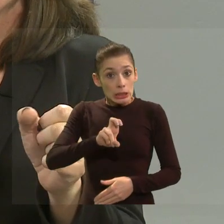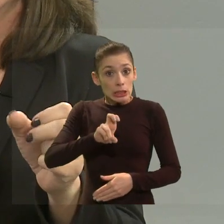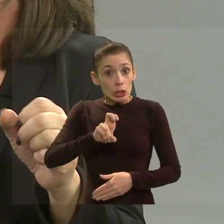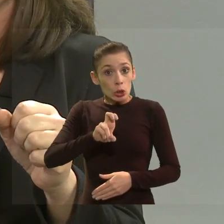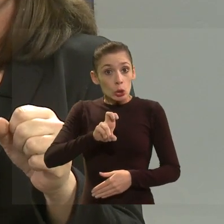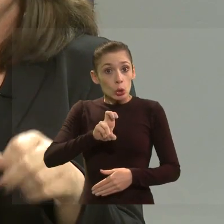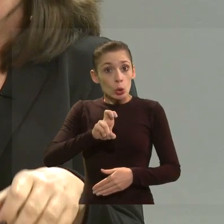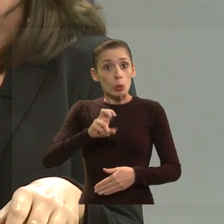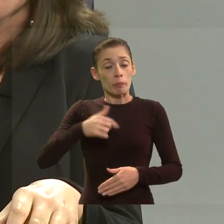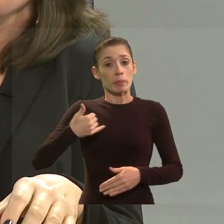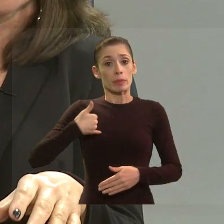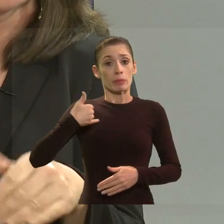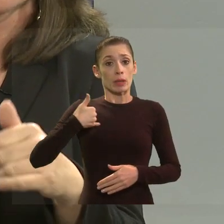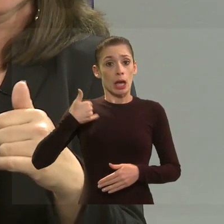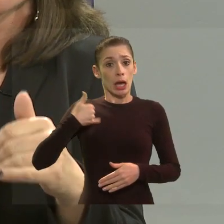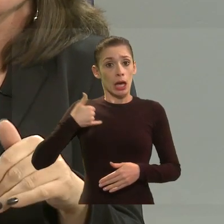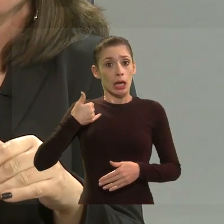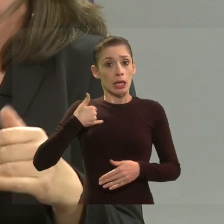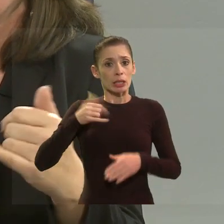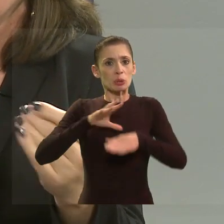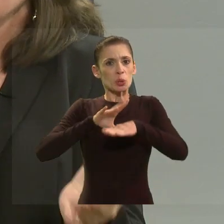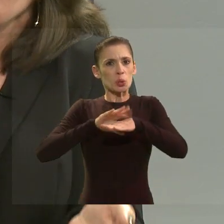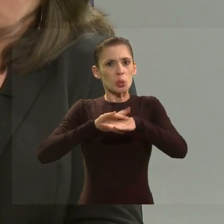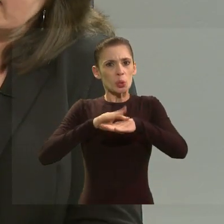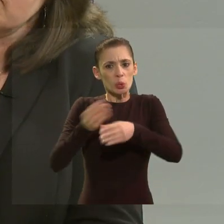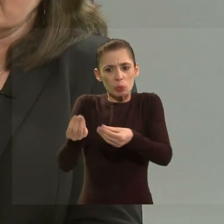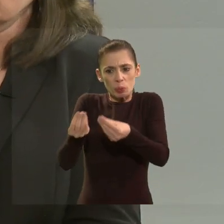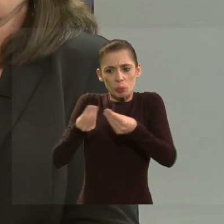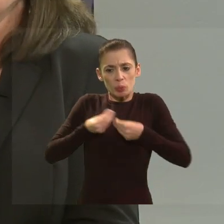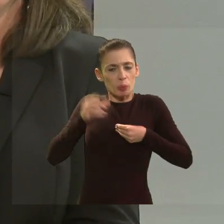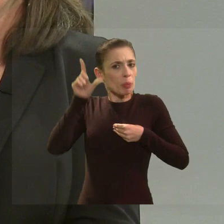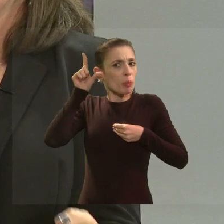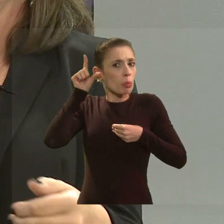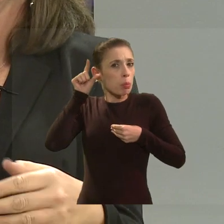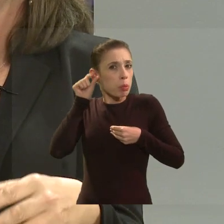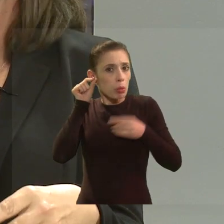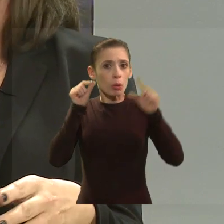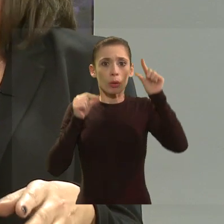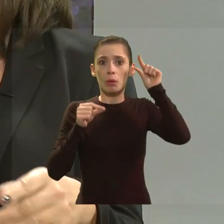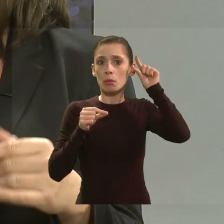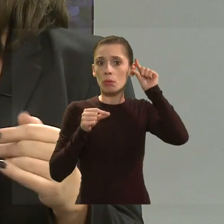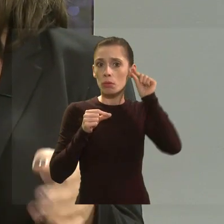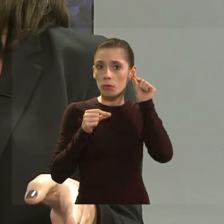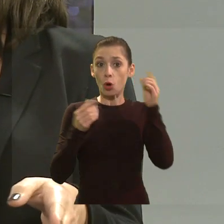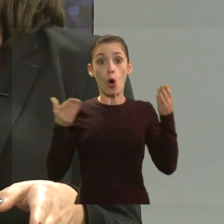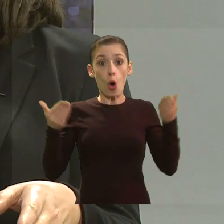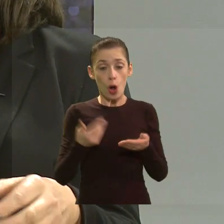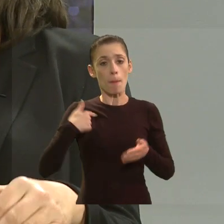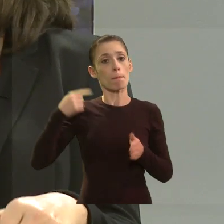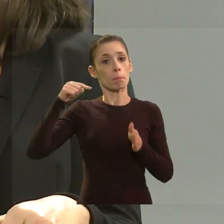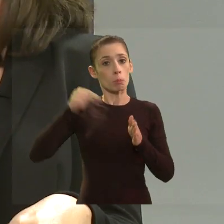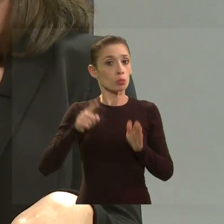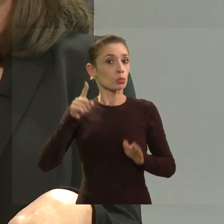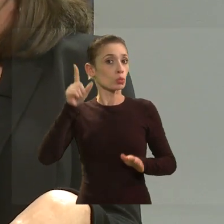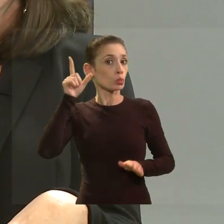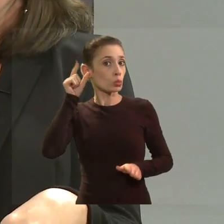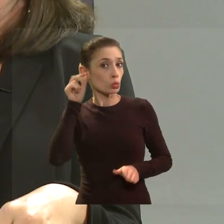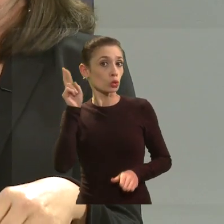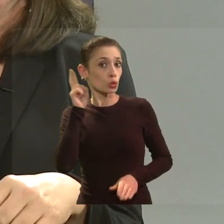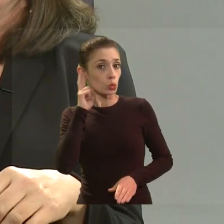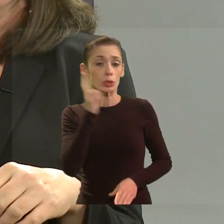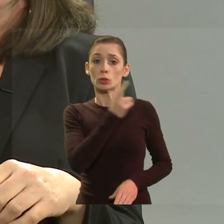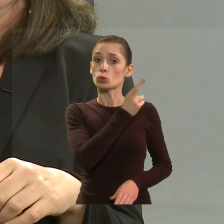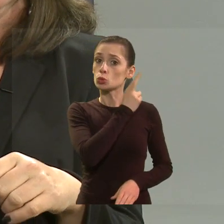eu desenvolvi a autoesclerose, que é uma doença degenerativa que leva ao ensordecimento. Hoje eu tenho surdez bilateral e neurosensorial.